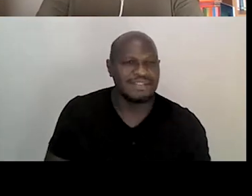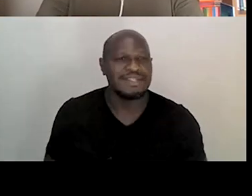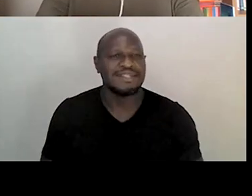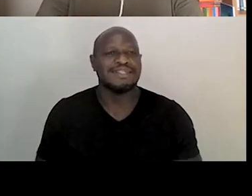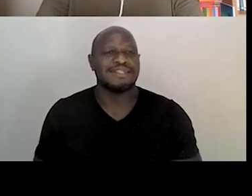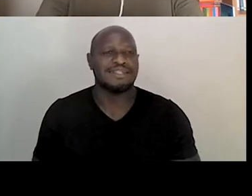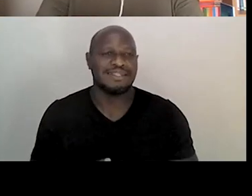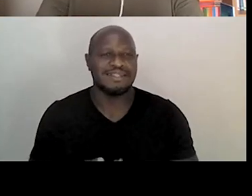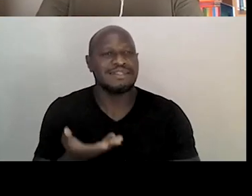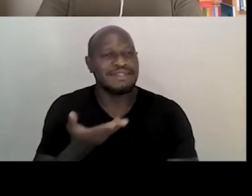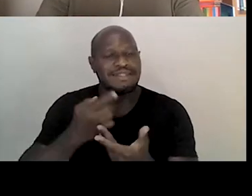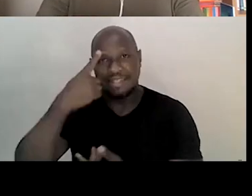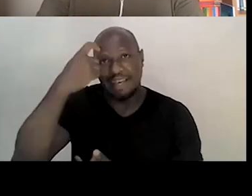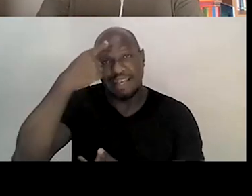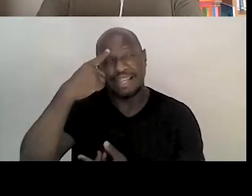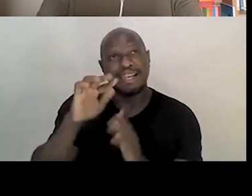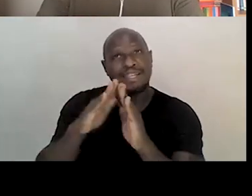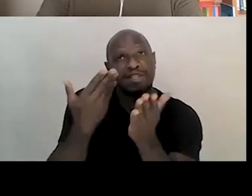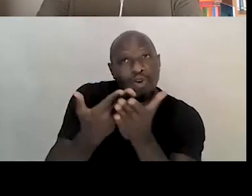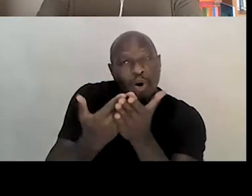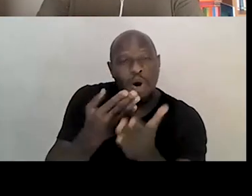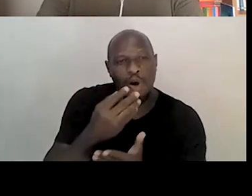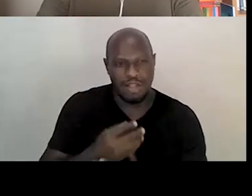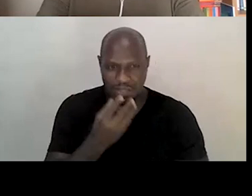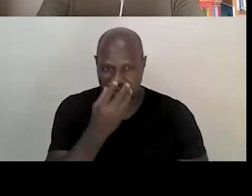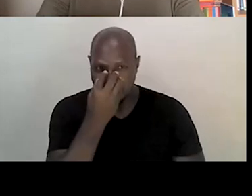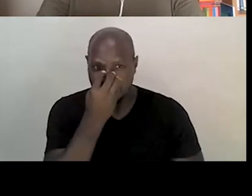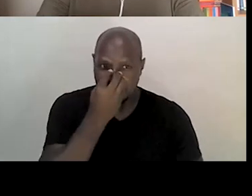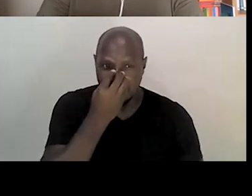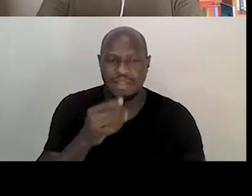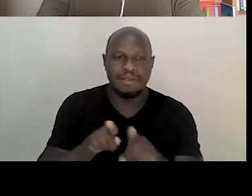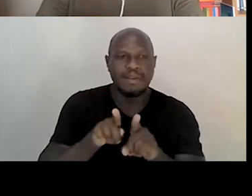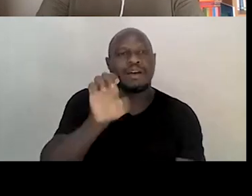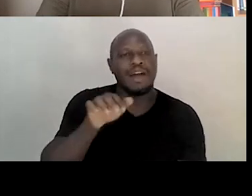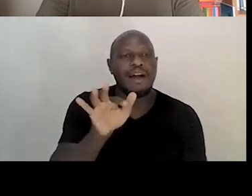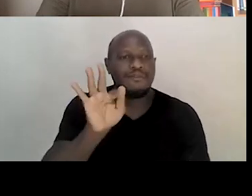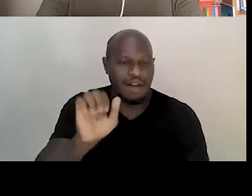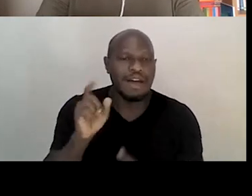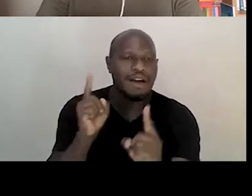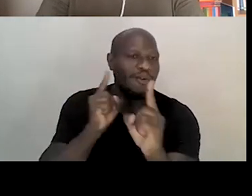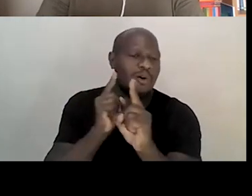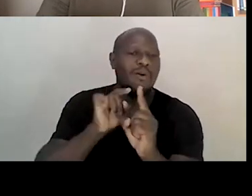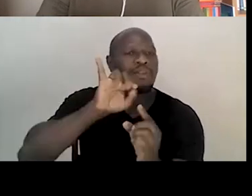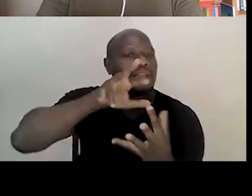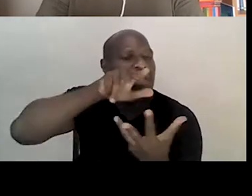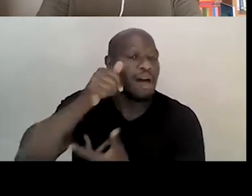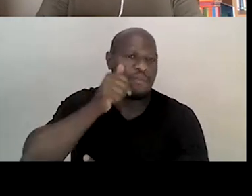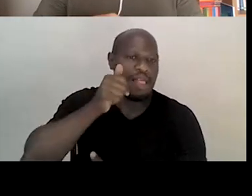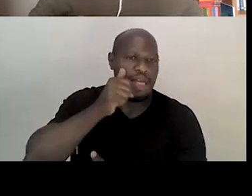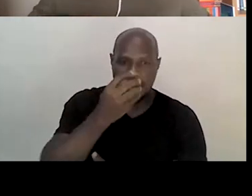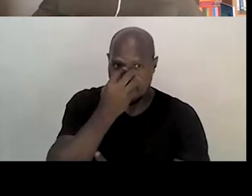É idealizadora da Escola de Palhaças do EMPA, Encontro Internacional de Mulheres Palhaças.